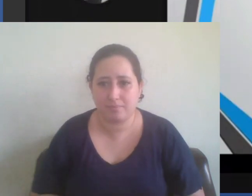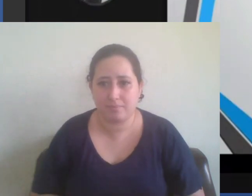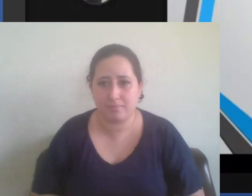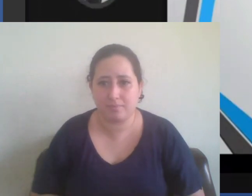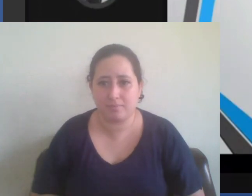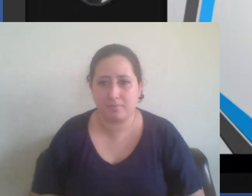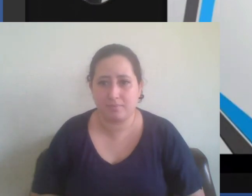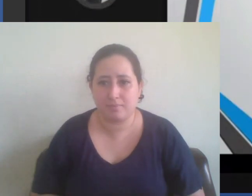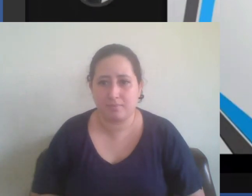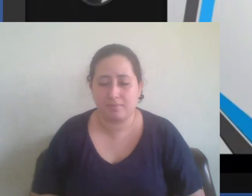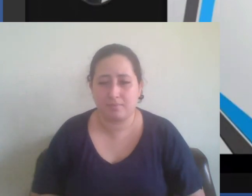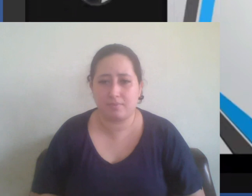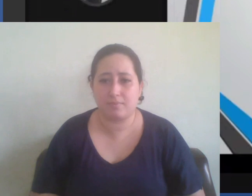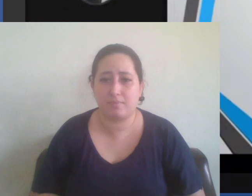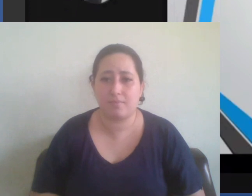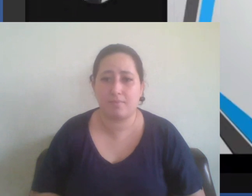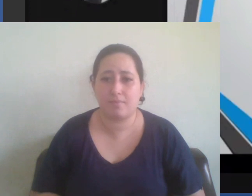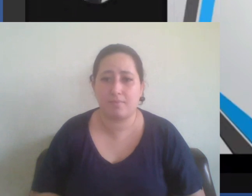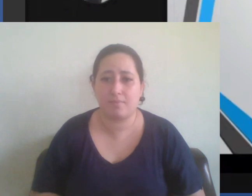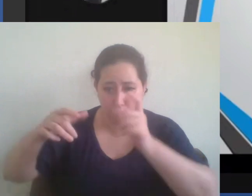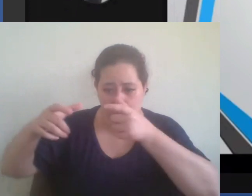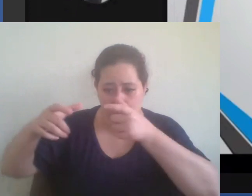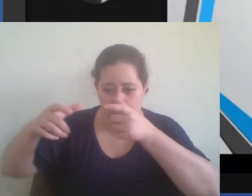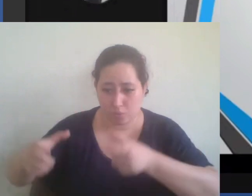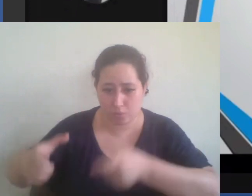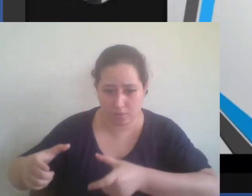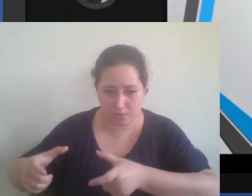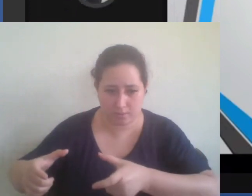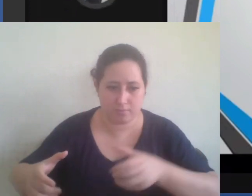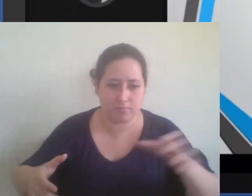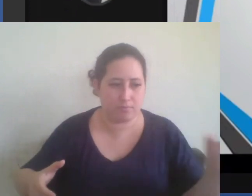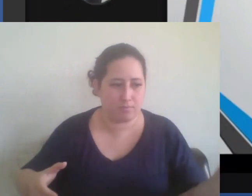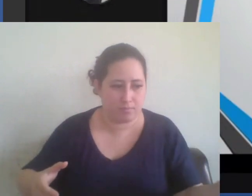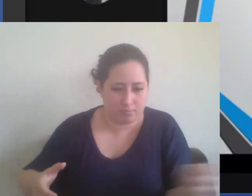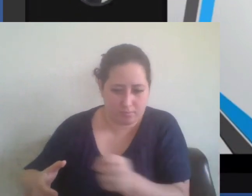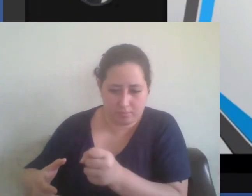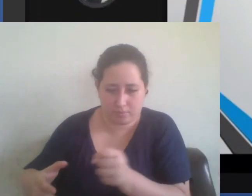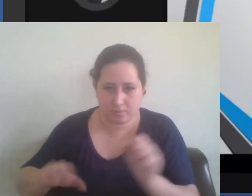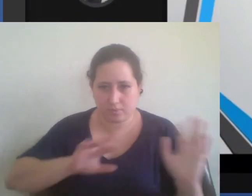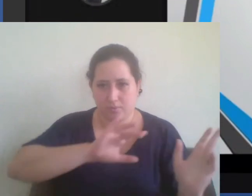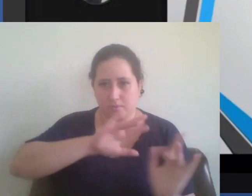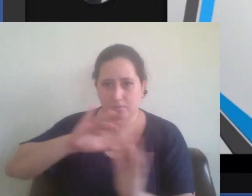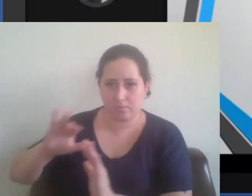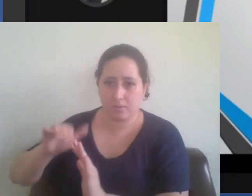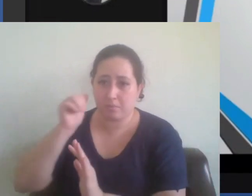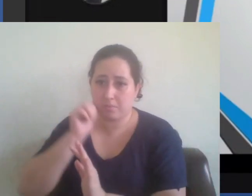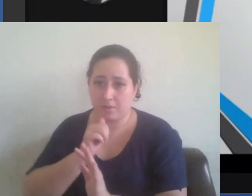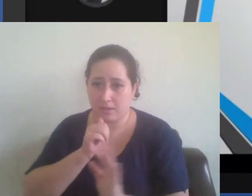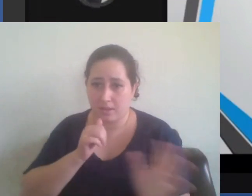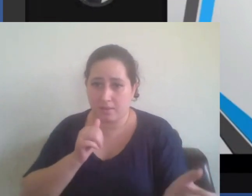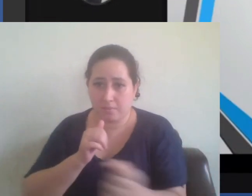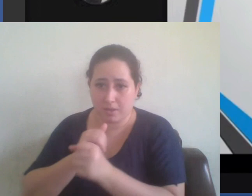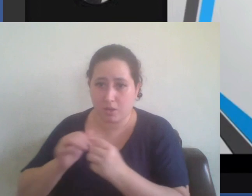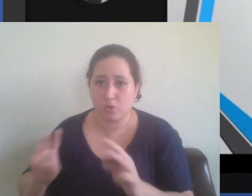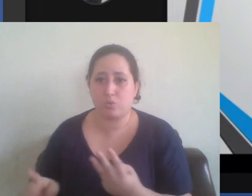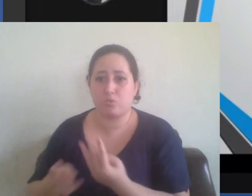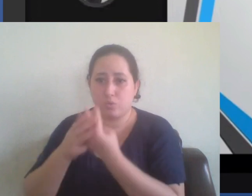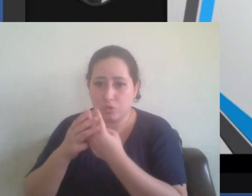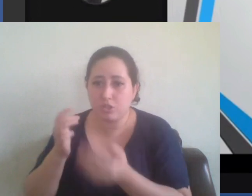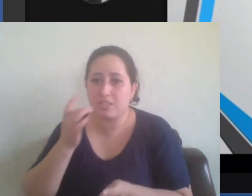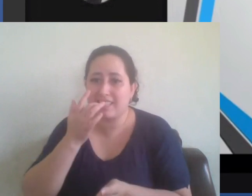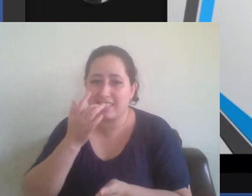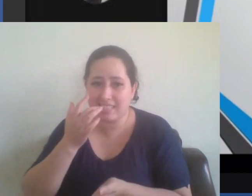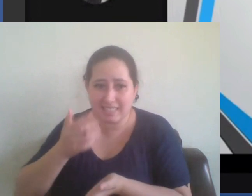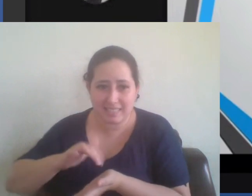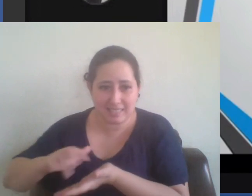campos de concentração eram levadas prisioneiras judias ciganas e